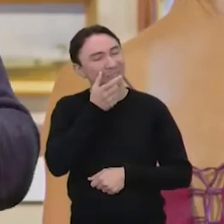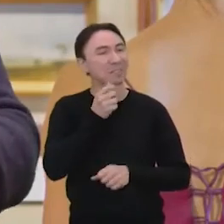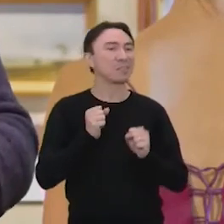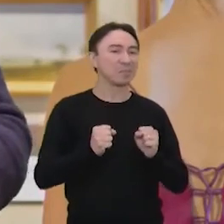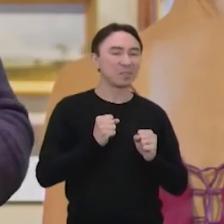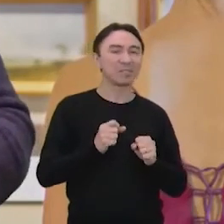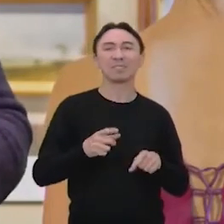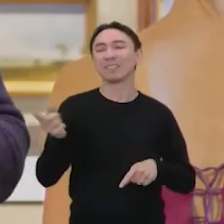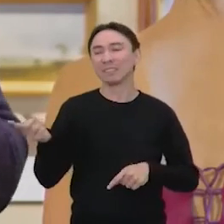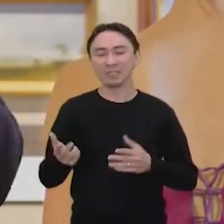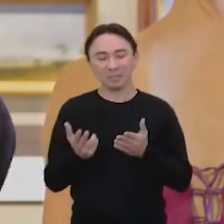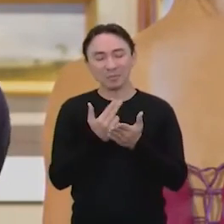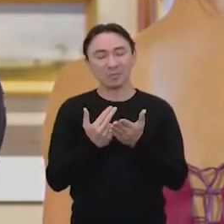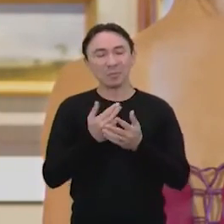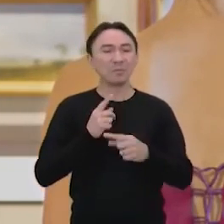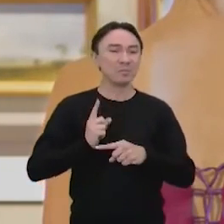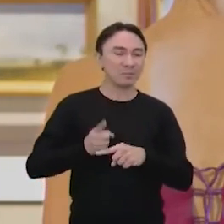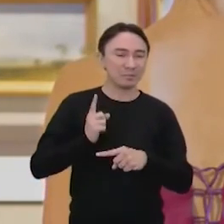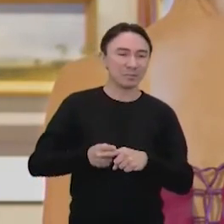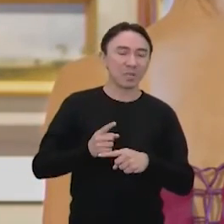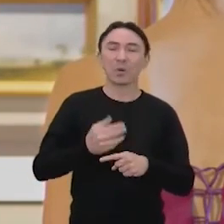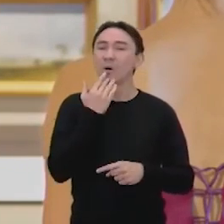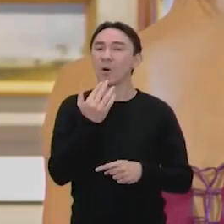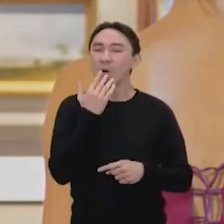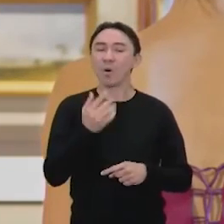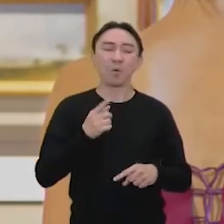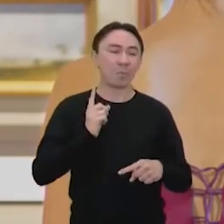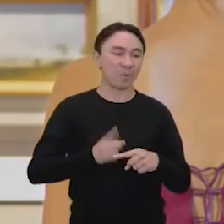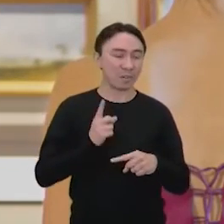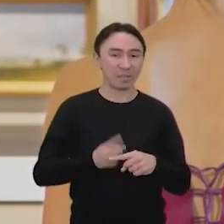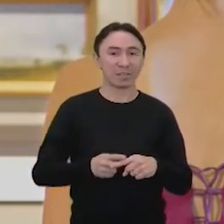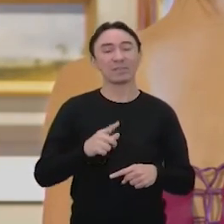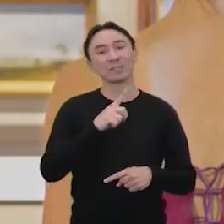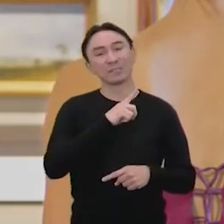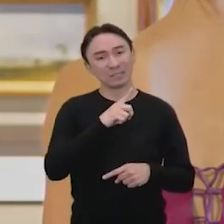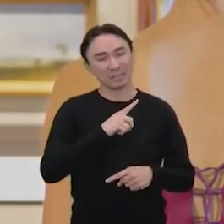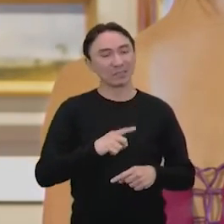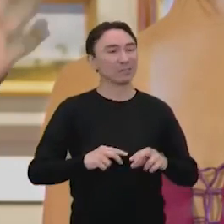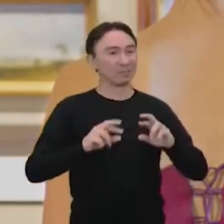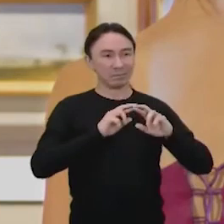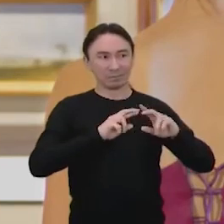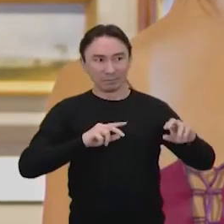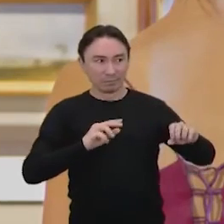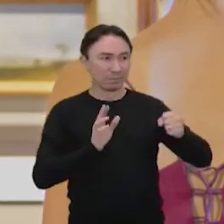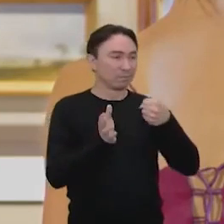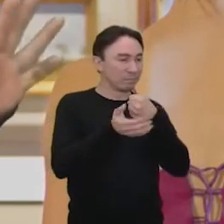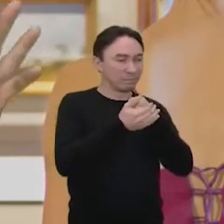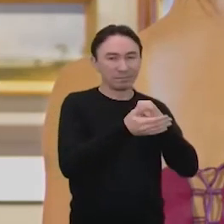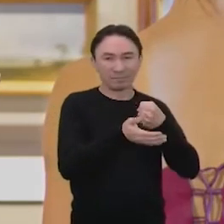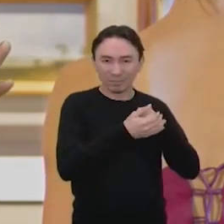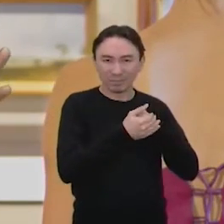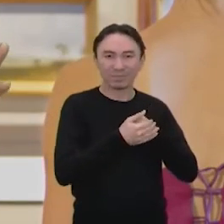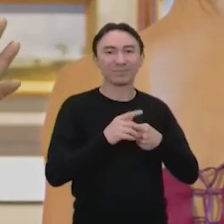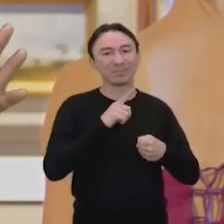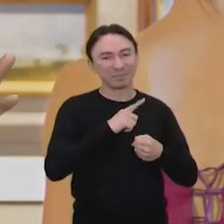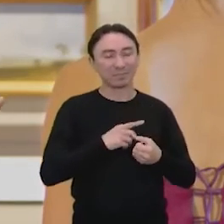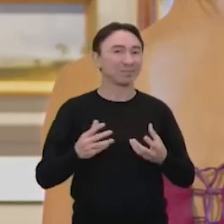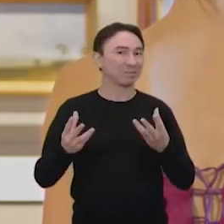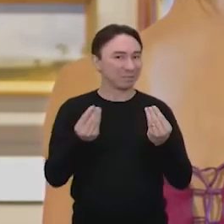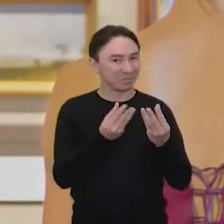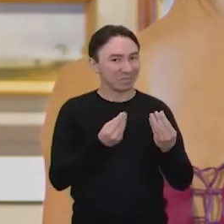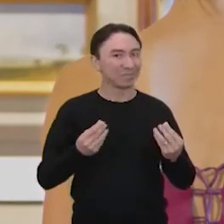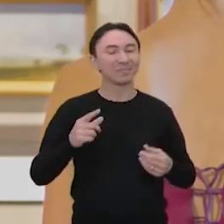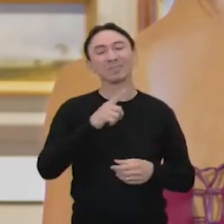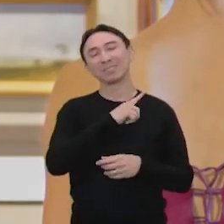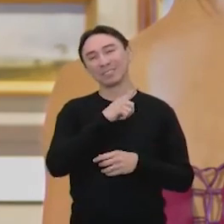o pintor fez isso? Usou essas cores? Tem muitos símbolos escondidos nesse quadro. Esse quadro parece um jogo. Sim. Tem um monte de símbolos escondidos